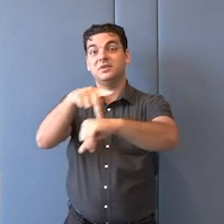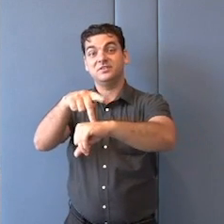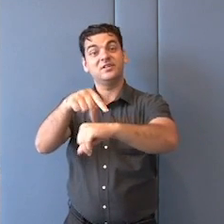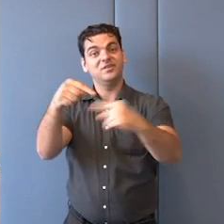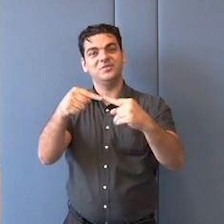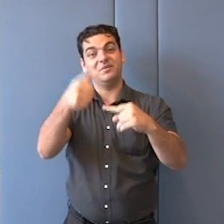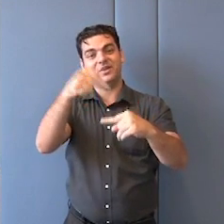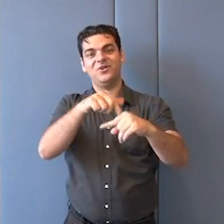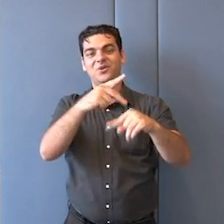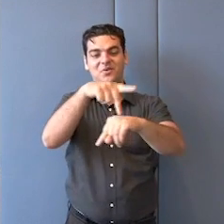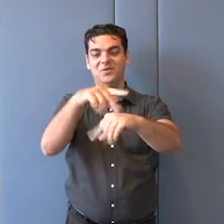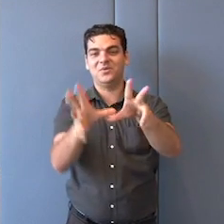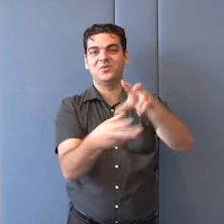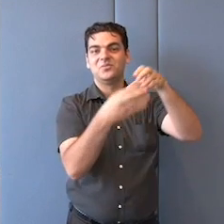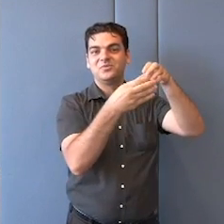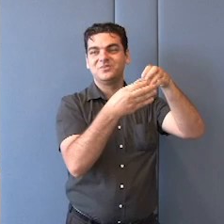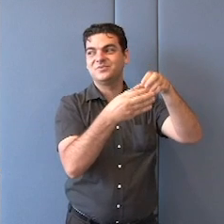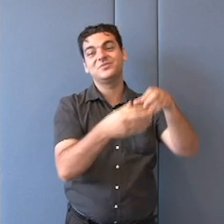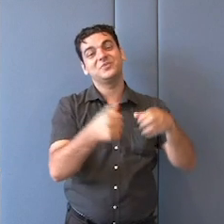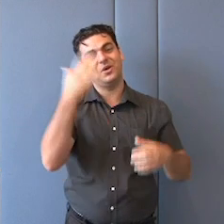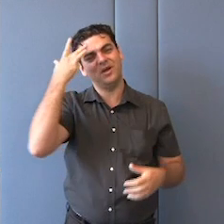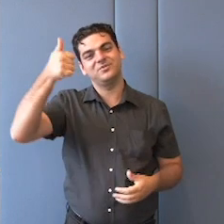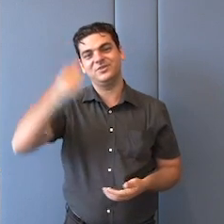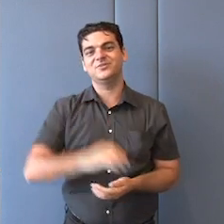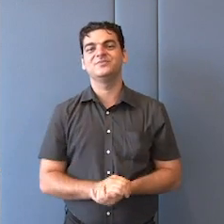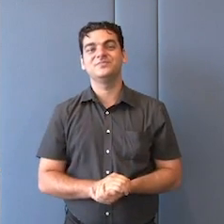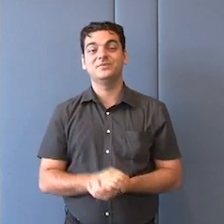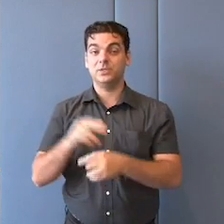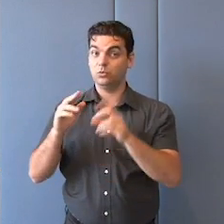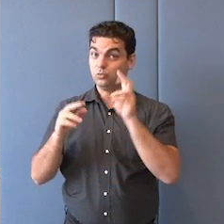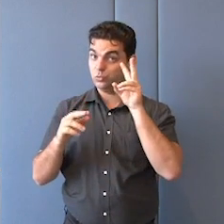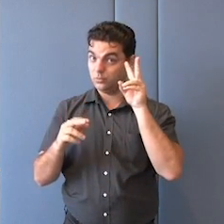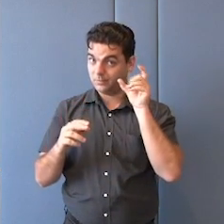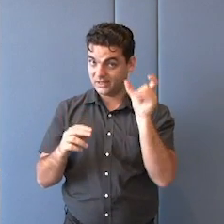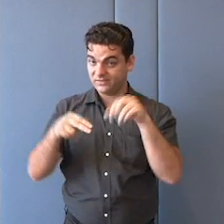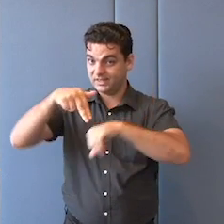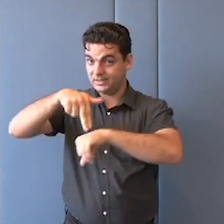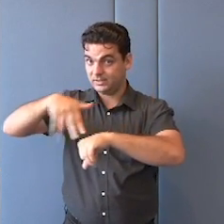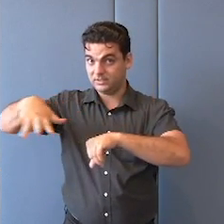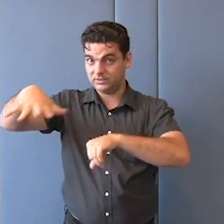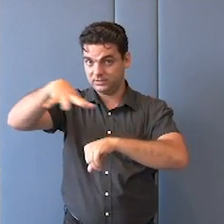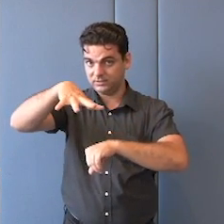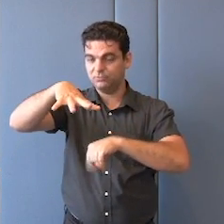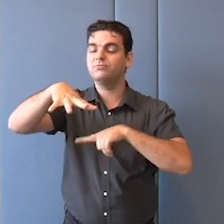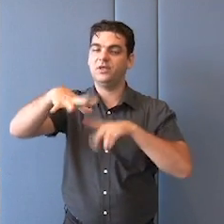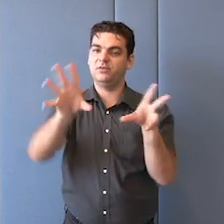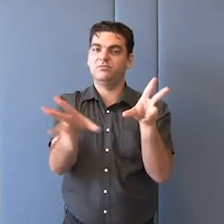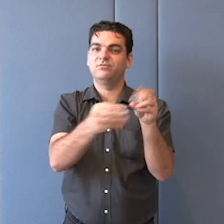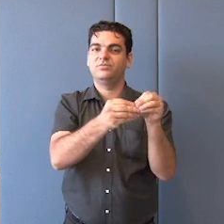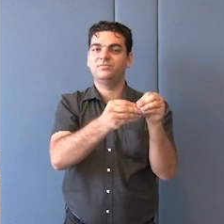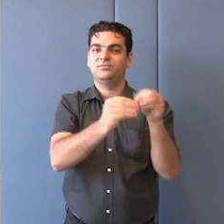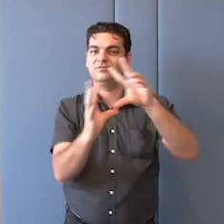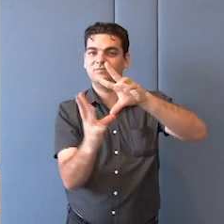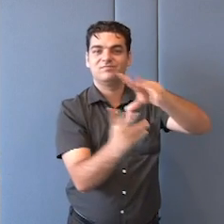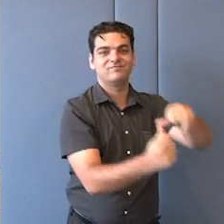uma contestação, relativização da nação, e da identidade, dessa